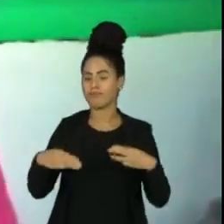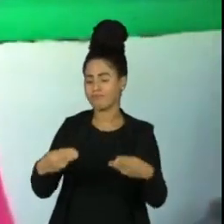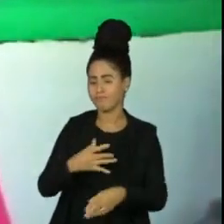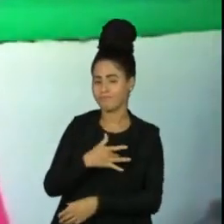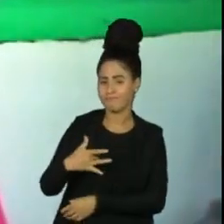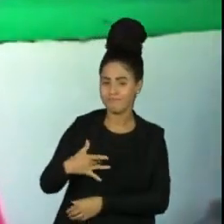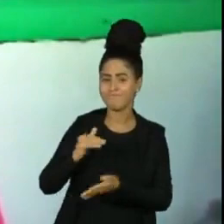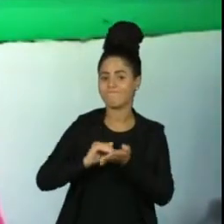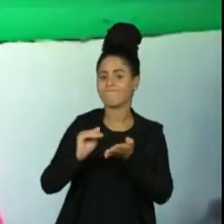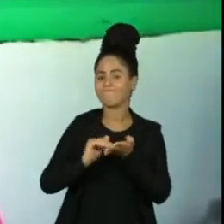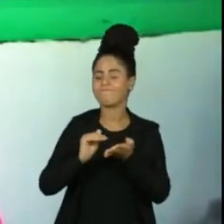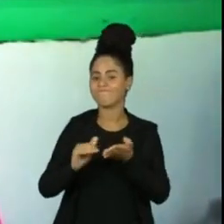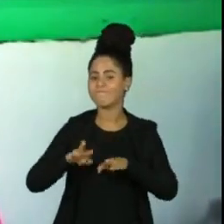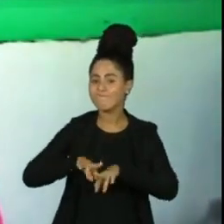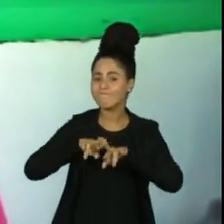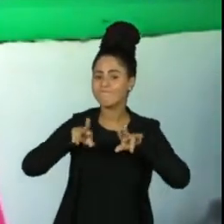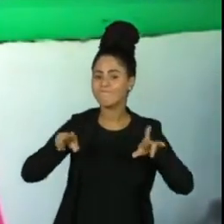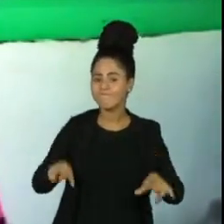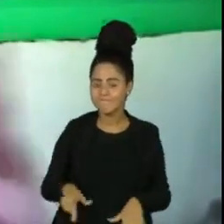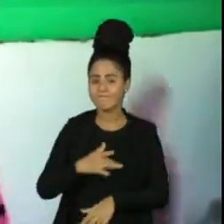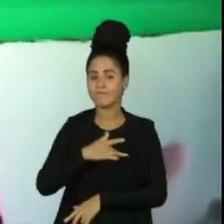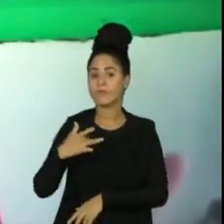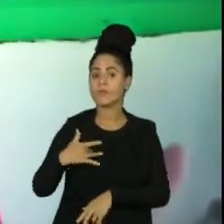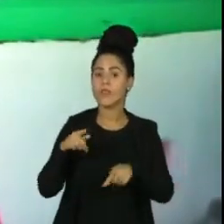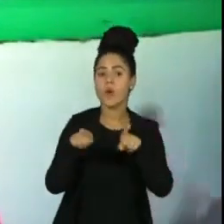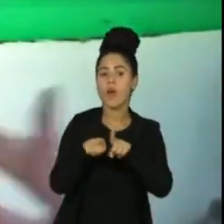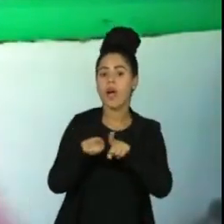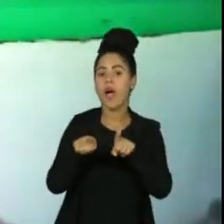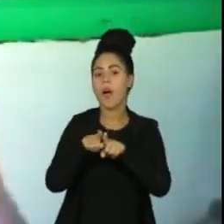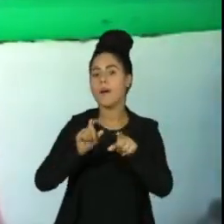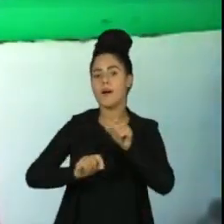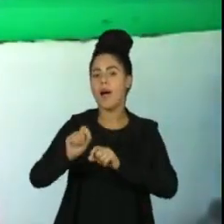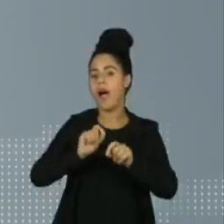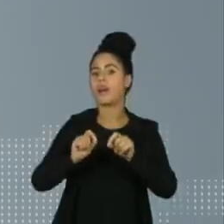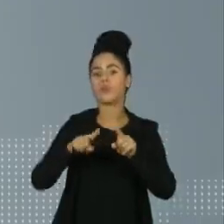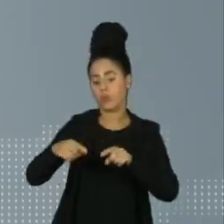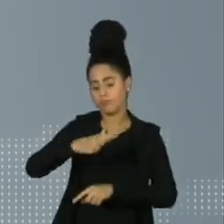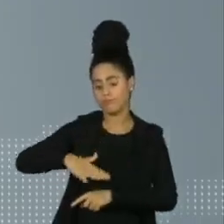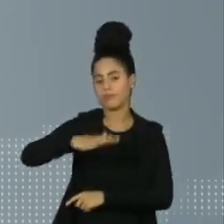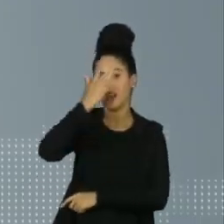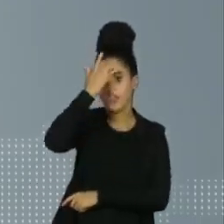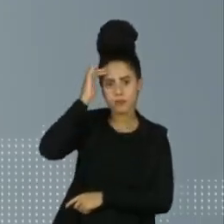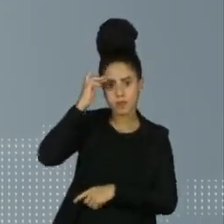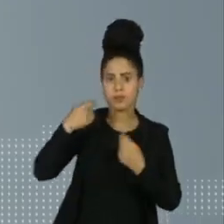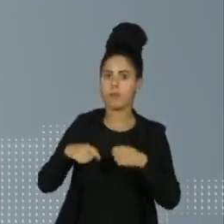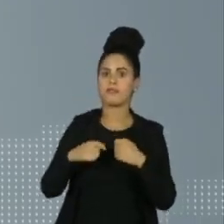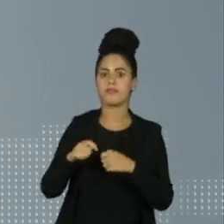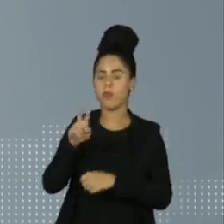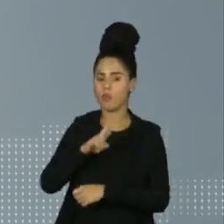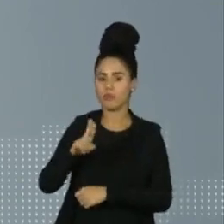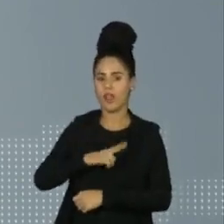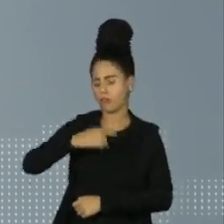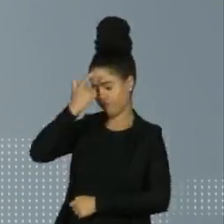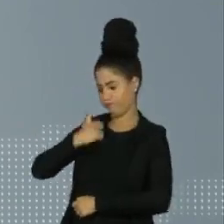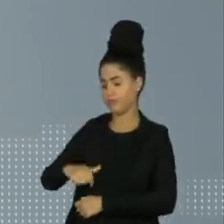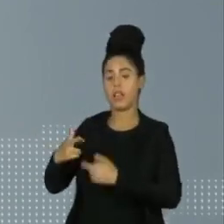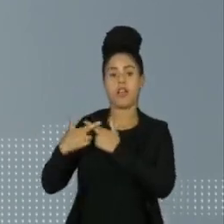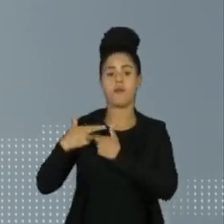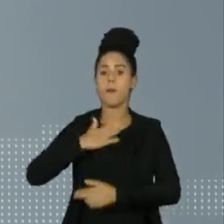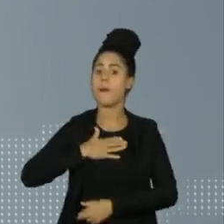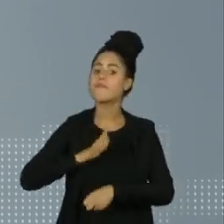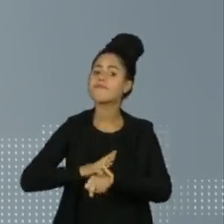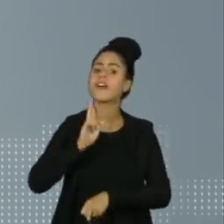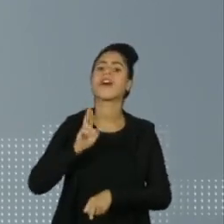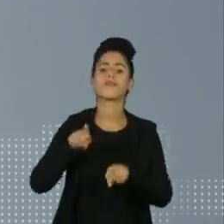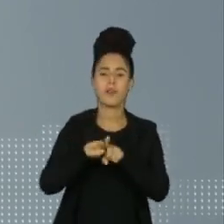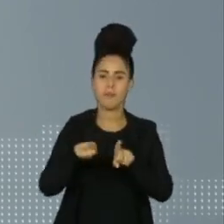municipais, estaduais de saúde, mas também o próprio comportamento da população. A decisão individual e coletiva do que eu,